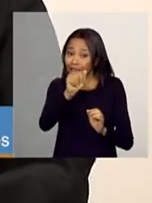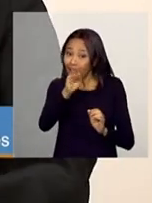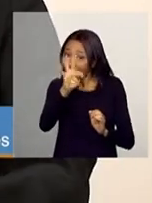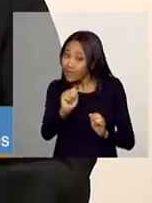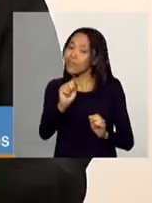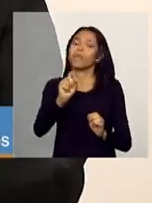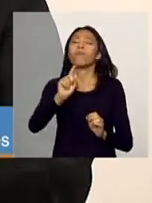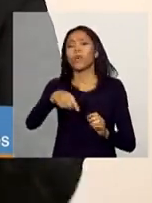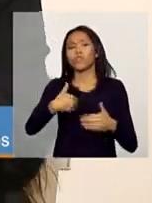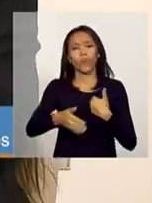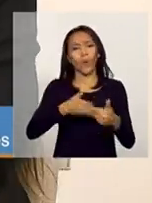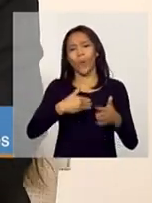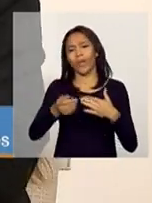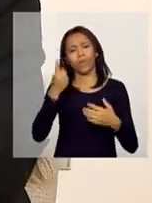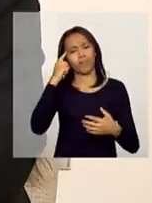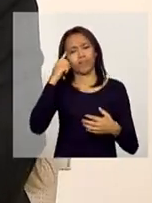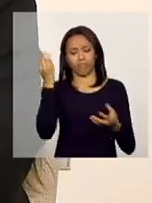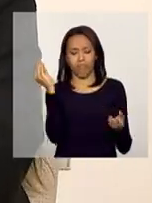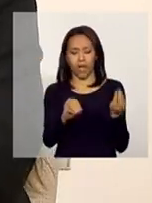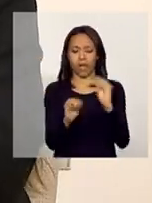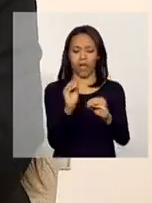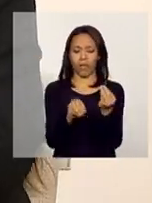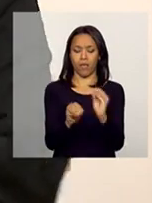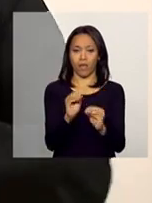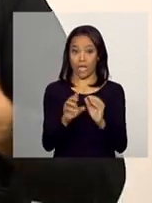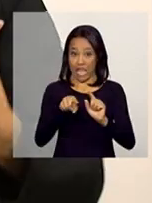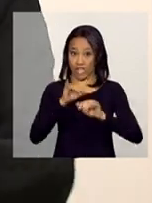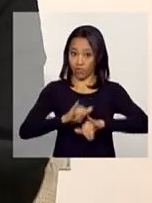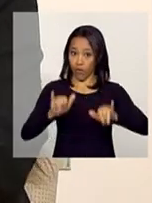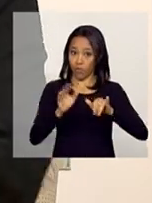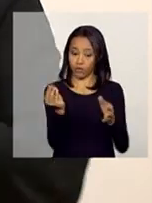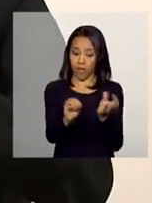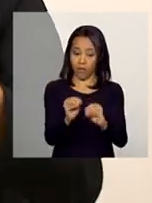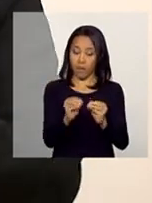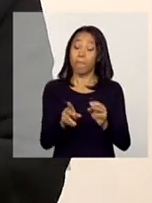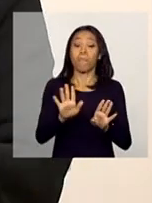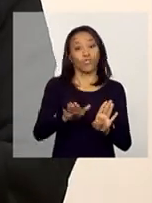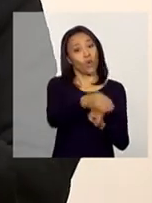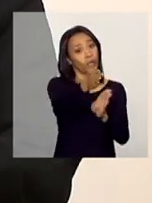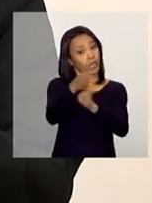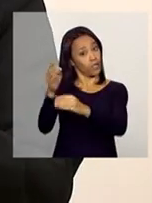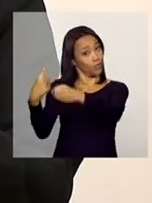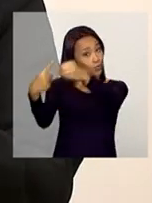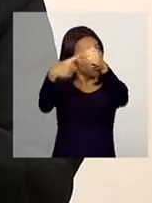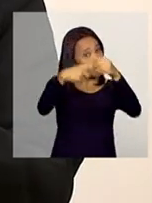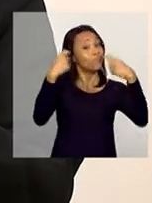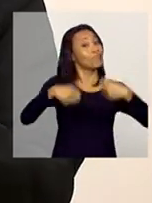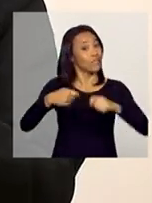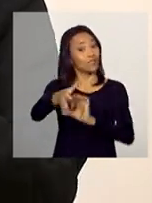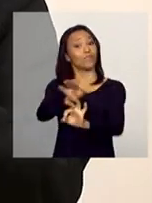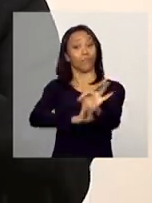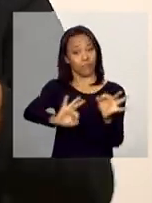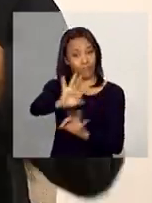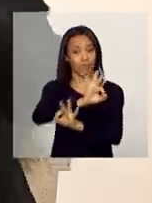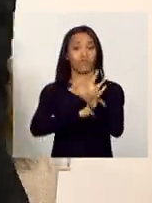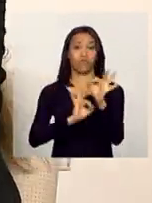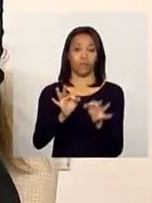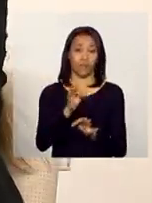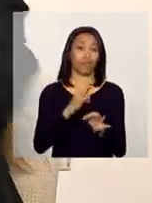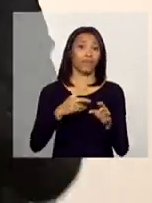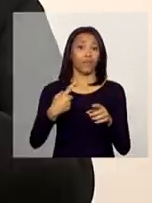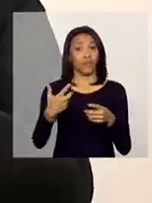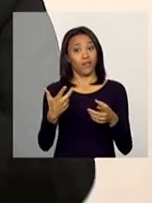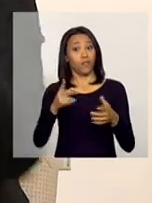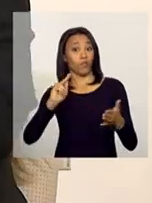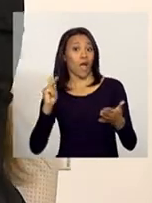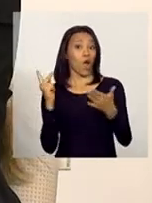registrado a qualquer momento, a gente orienta esse prazo para que o município se reorganize e não tenha a gradação dos